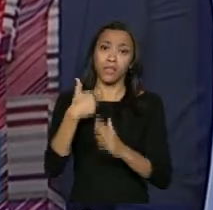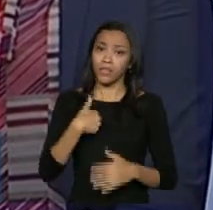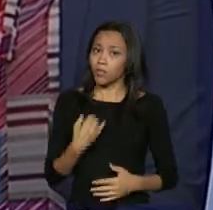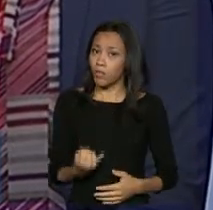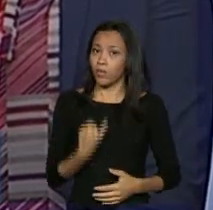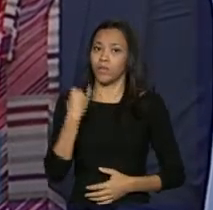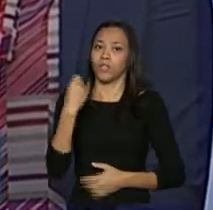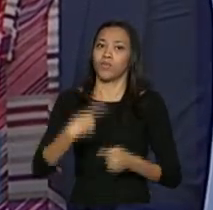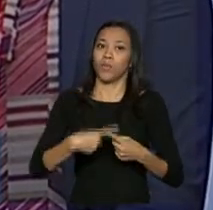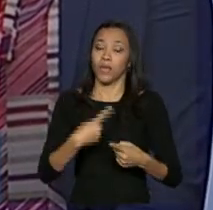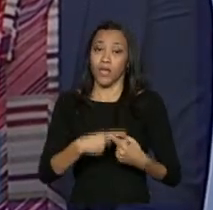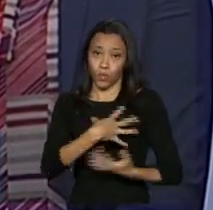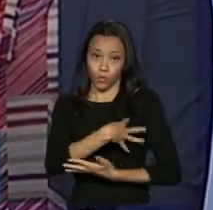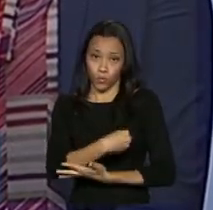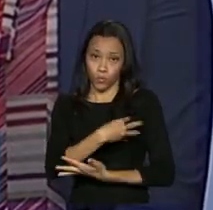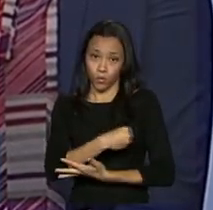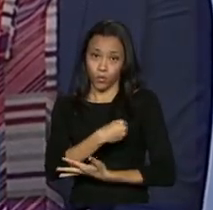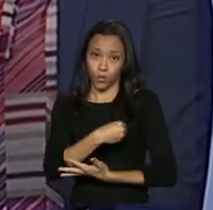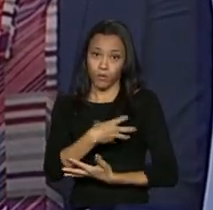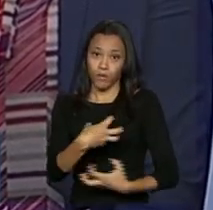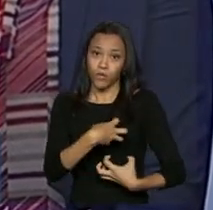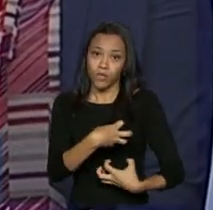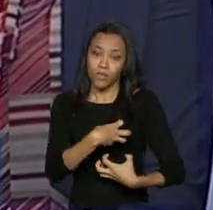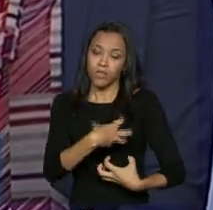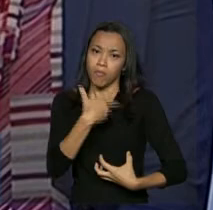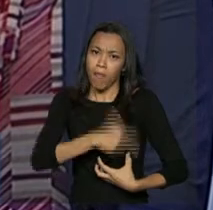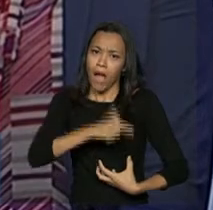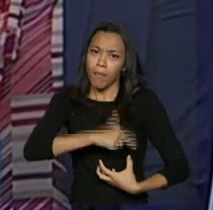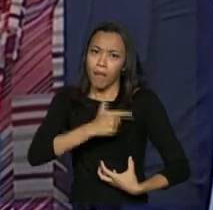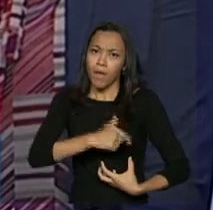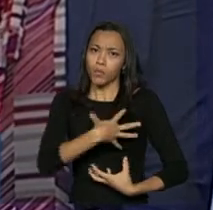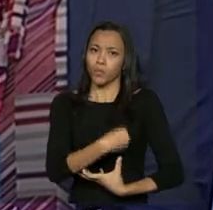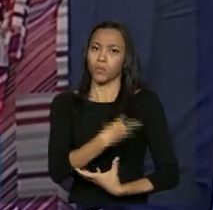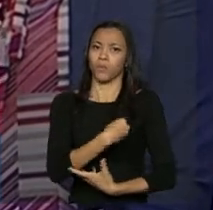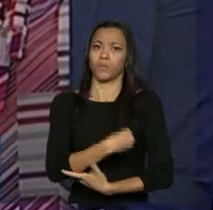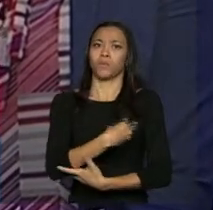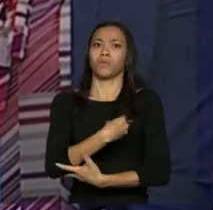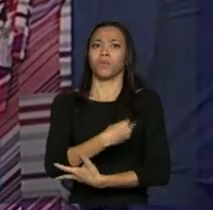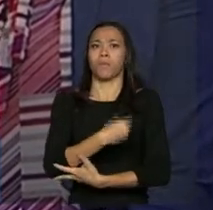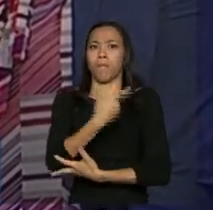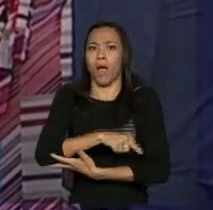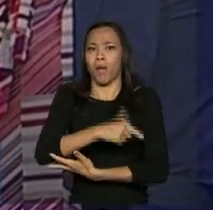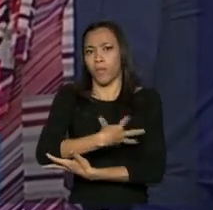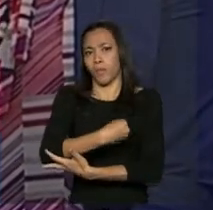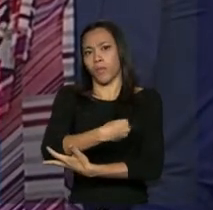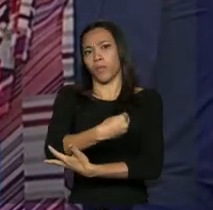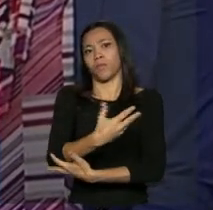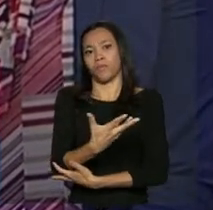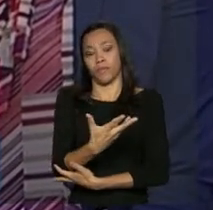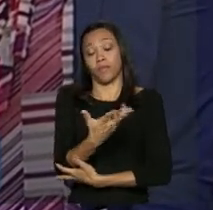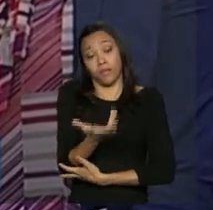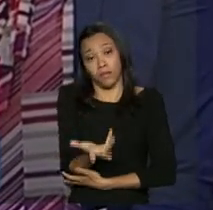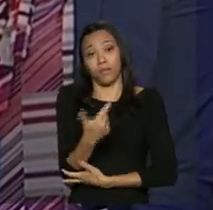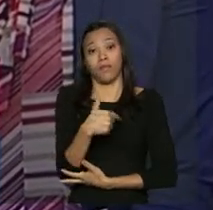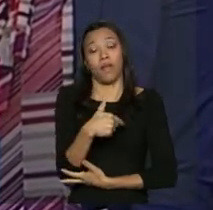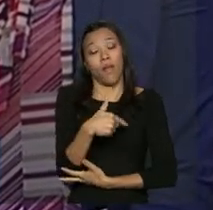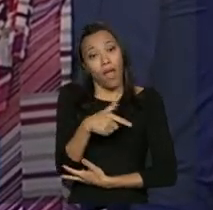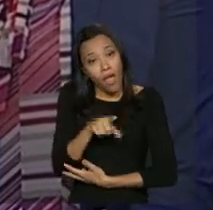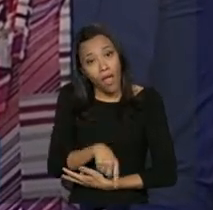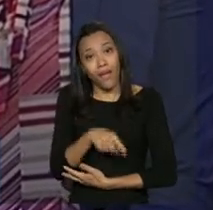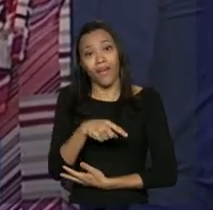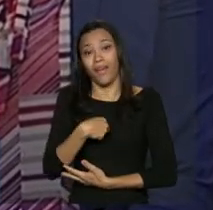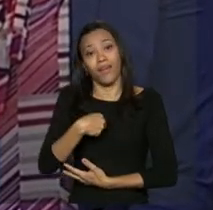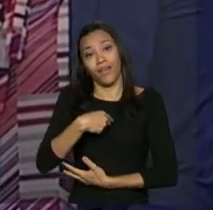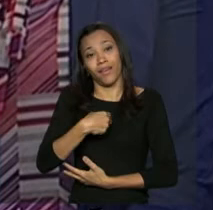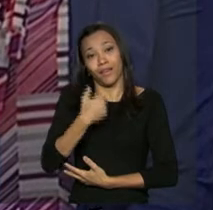porque o estímulo da retirada do leite aumenta a capacidade da mulher de produzir mais leite. Então, isso é um